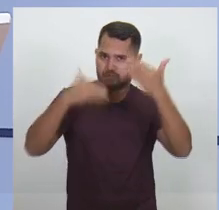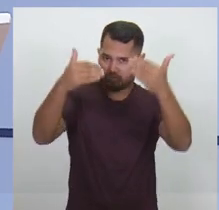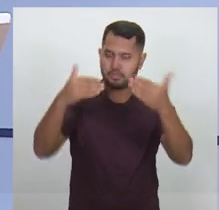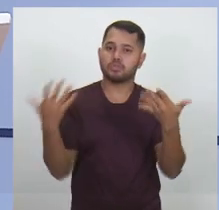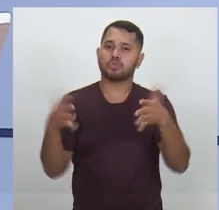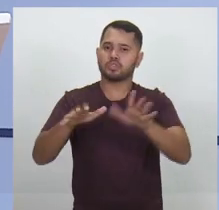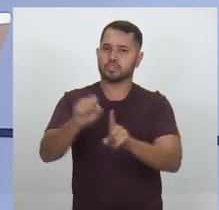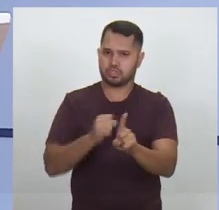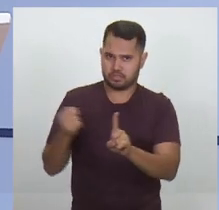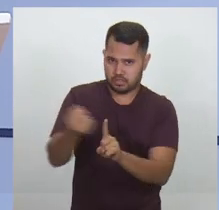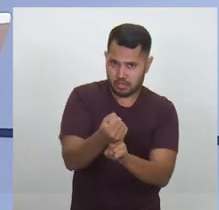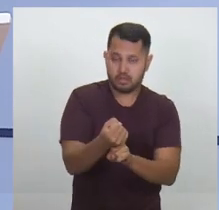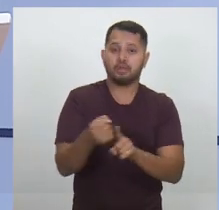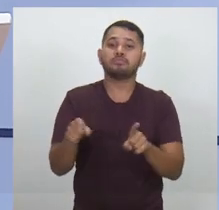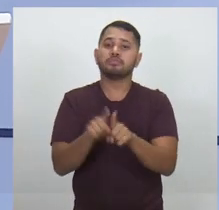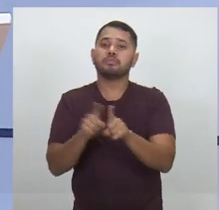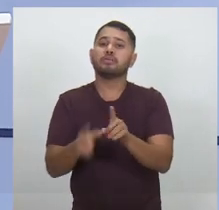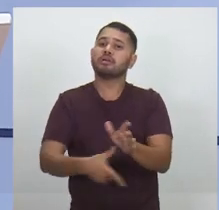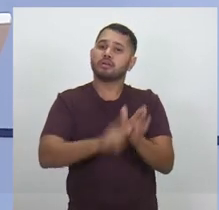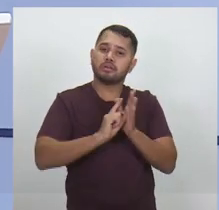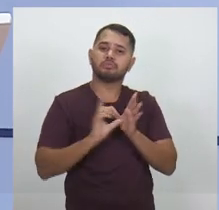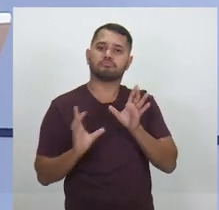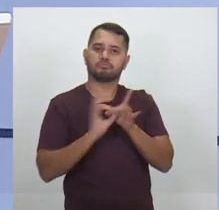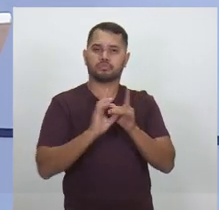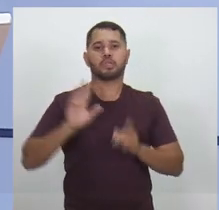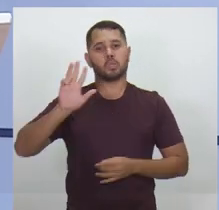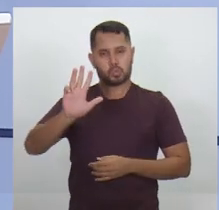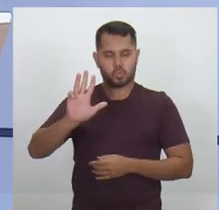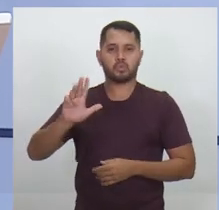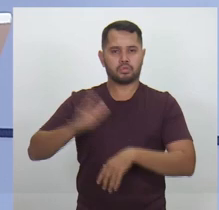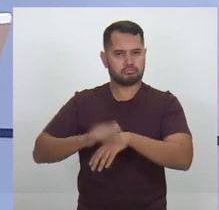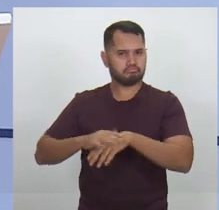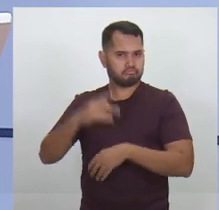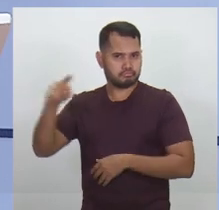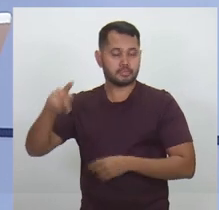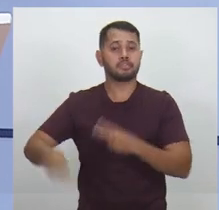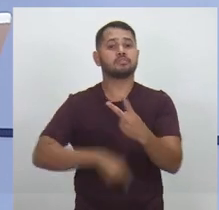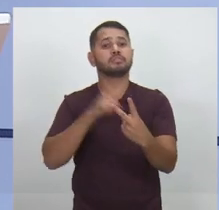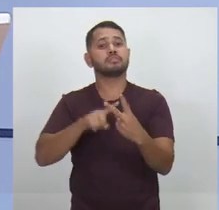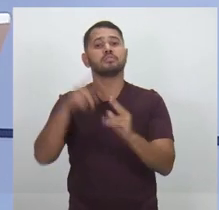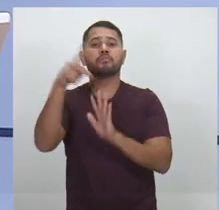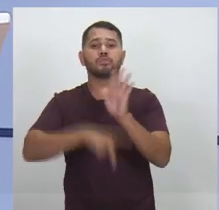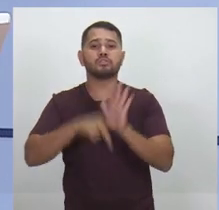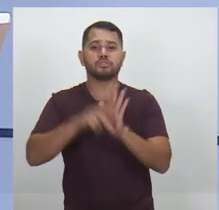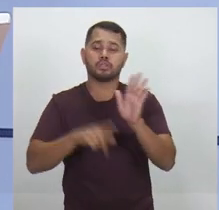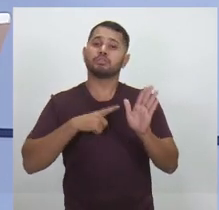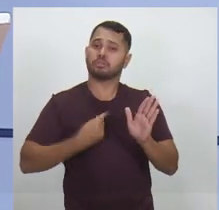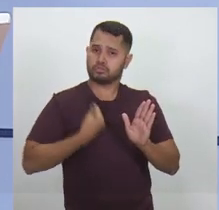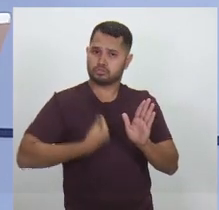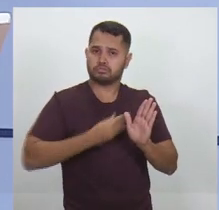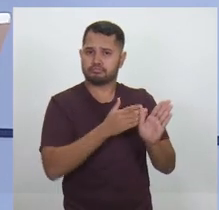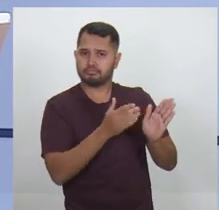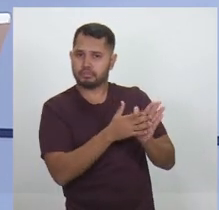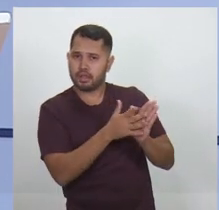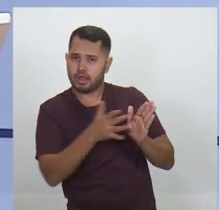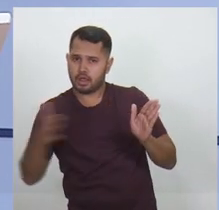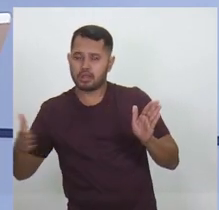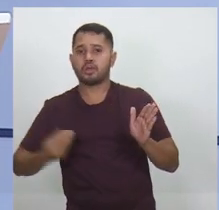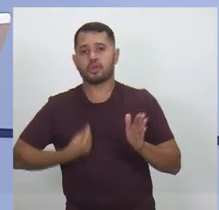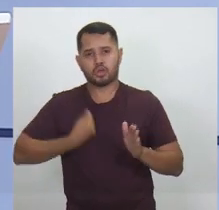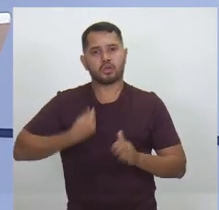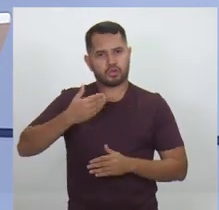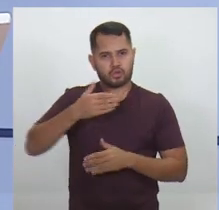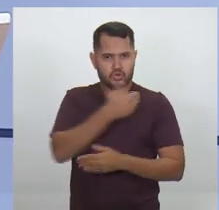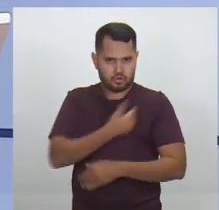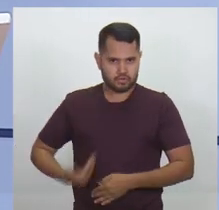com inclusão social, iniciado com o presidente Lula. E o outro projeto é o projeto que está em curso hoje com o governo Temer.